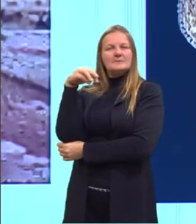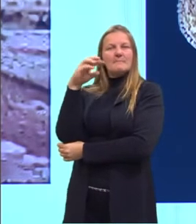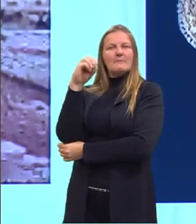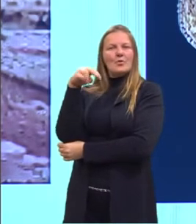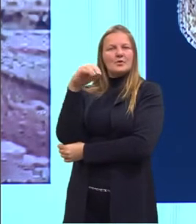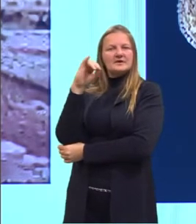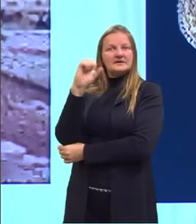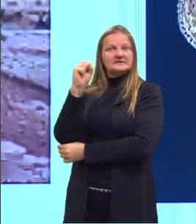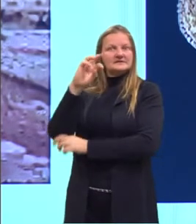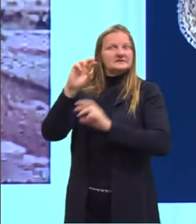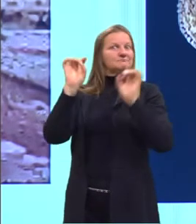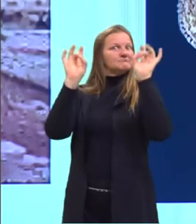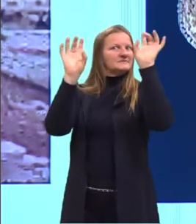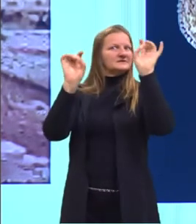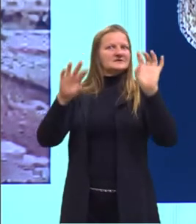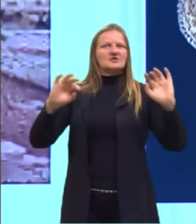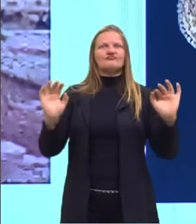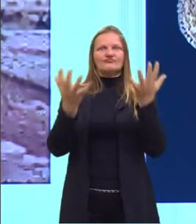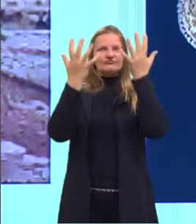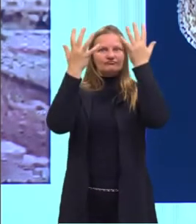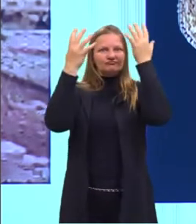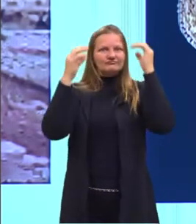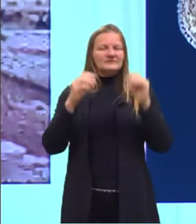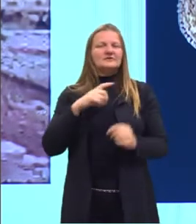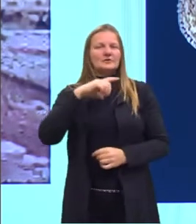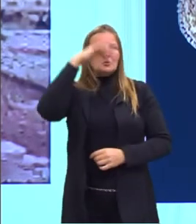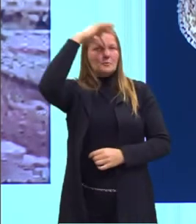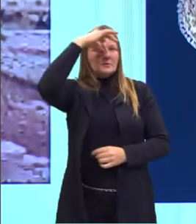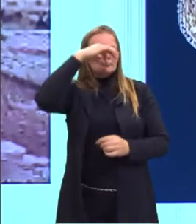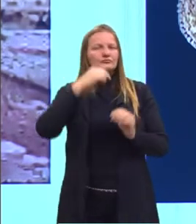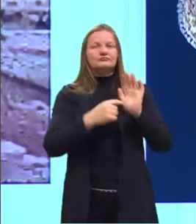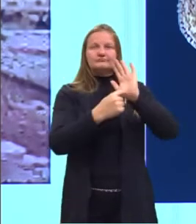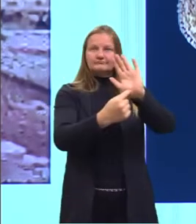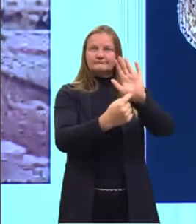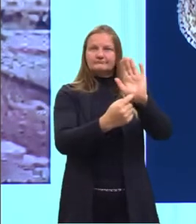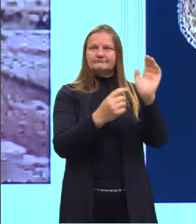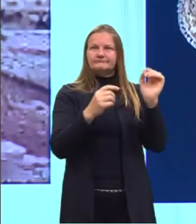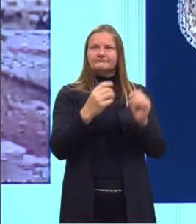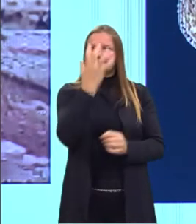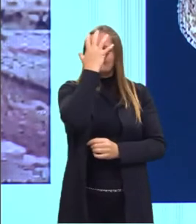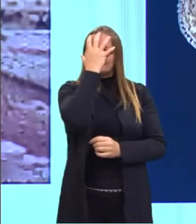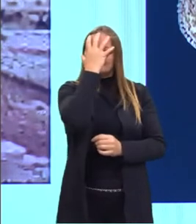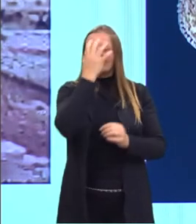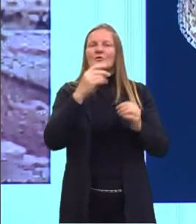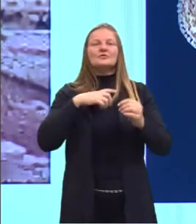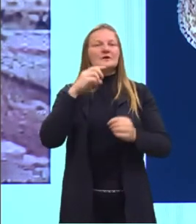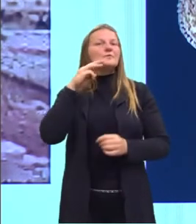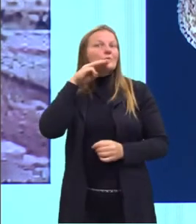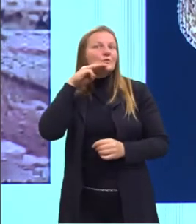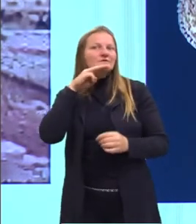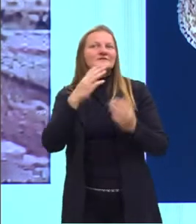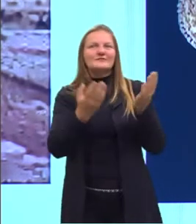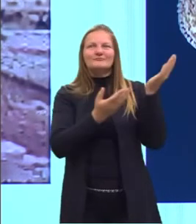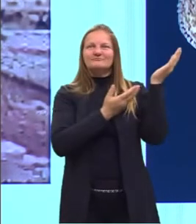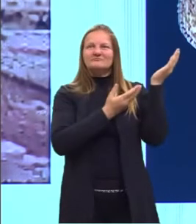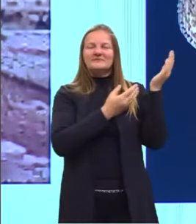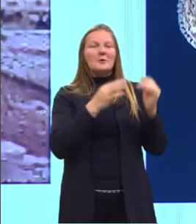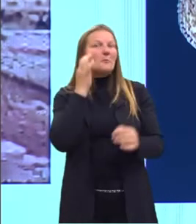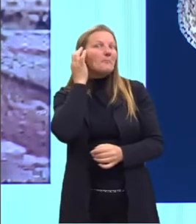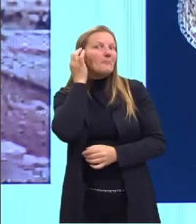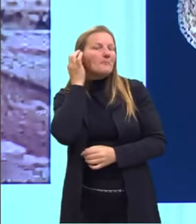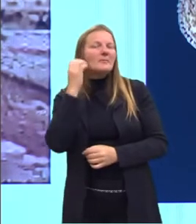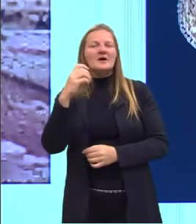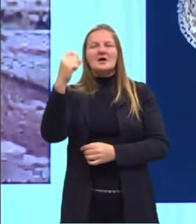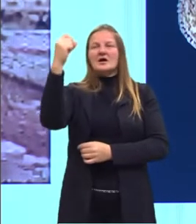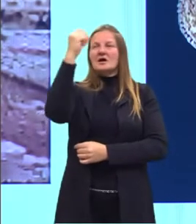em 2018 pelo Peru, e hoje está no museu, uma máscara supervaliosa do Deus